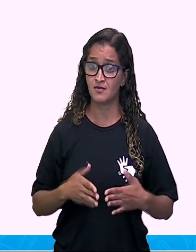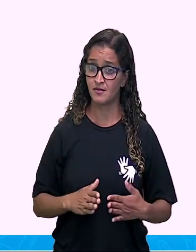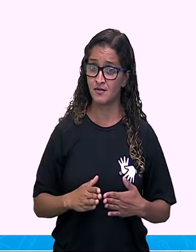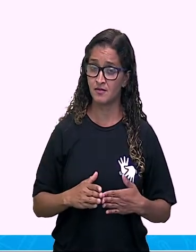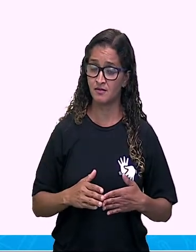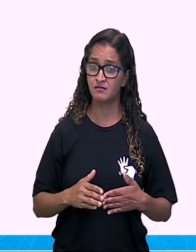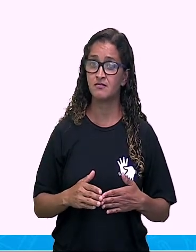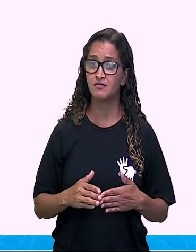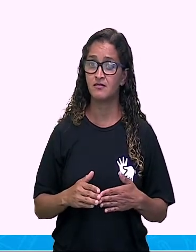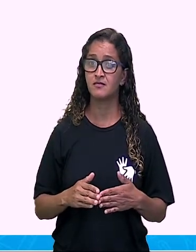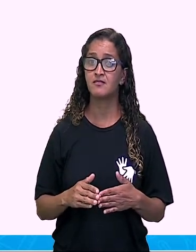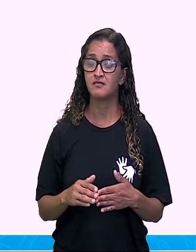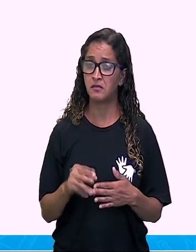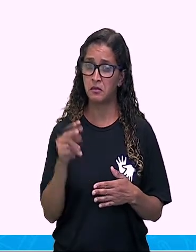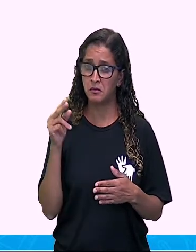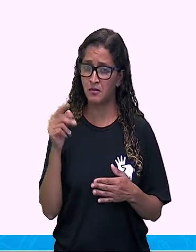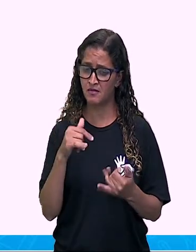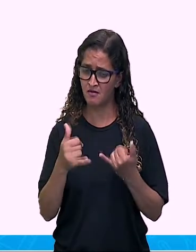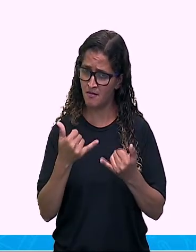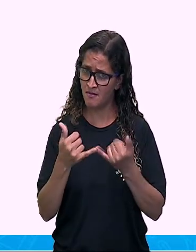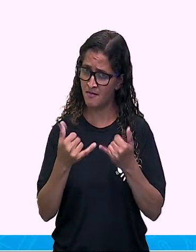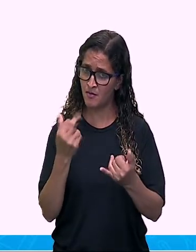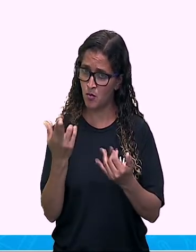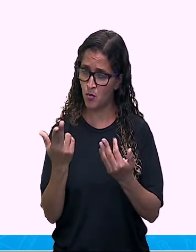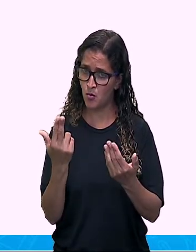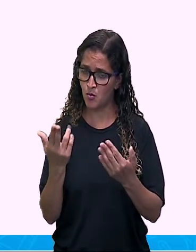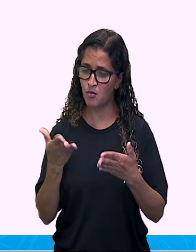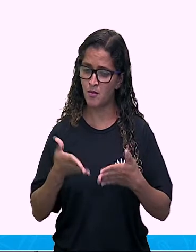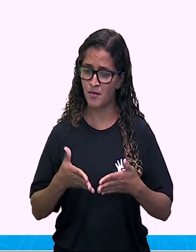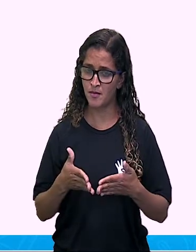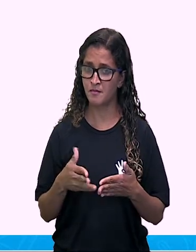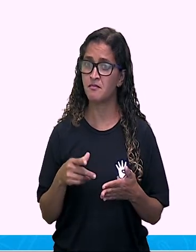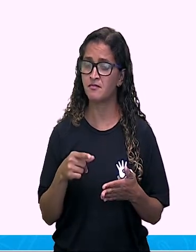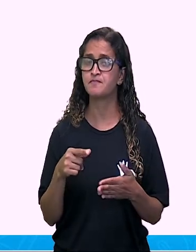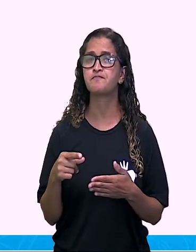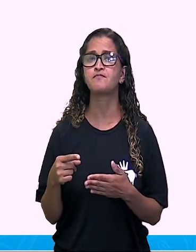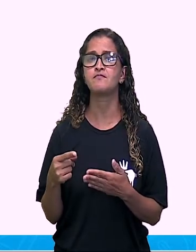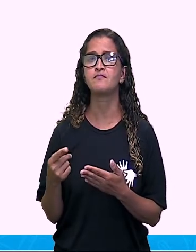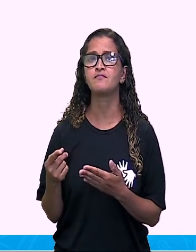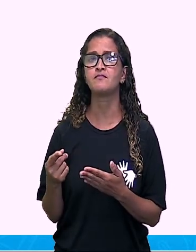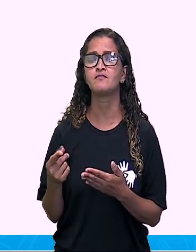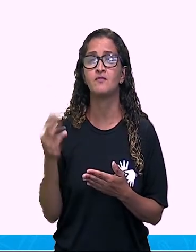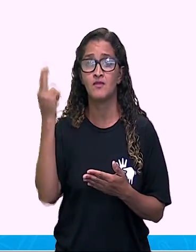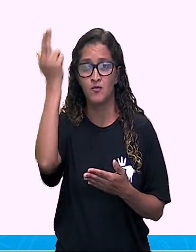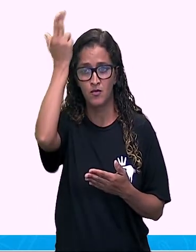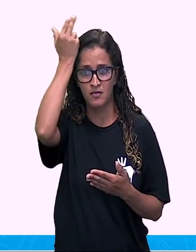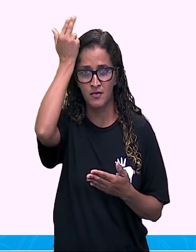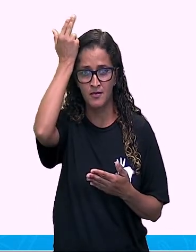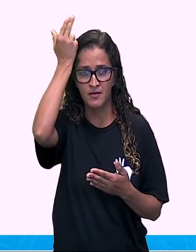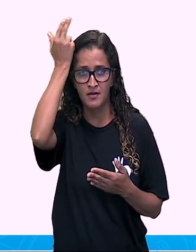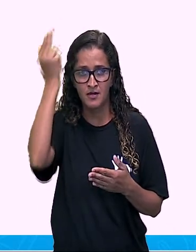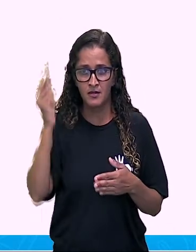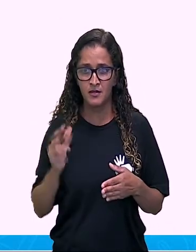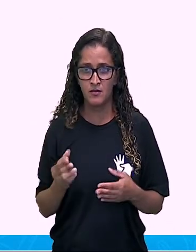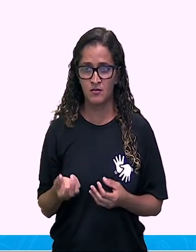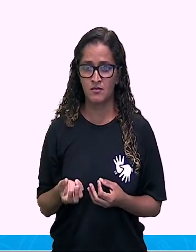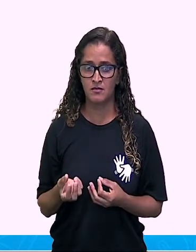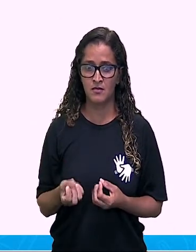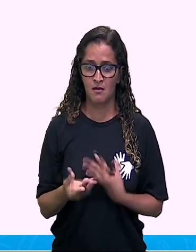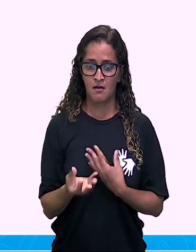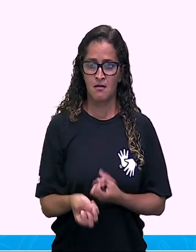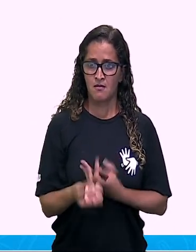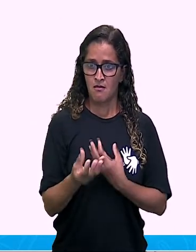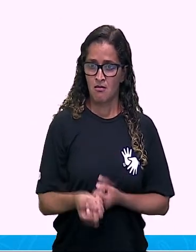ser semelhante a si? Sim. E o cavalo, ele reage a